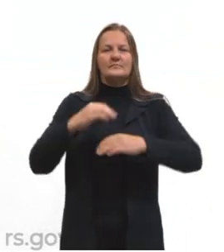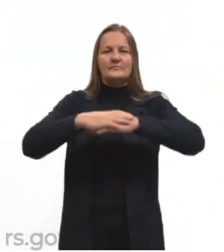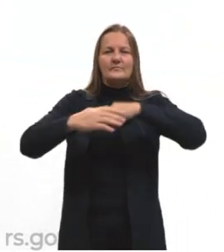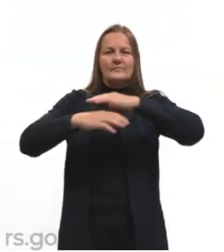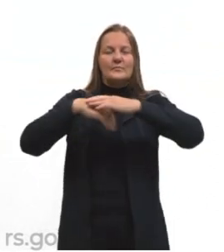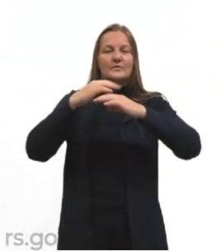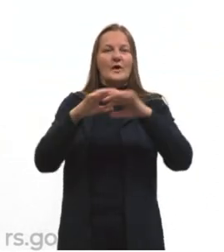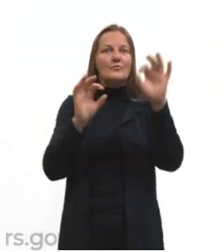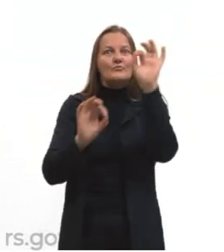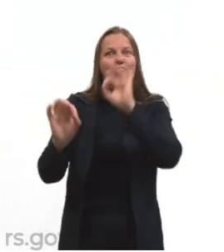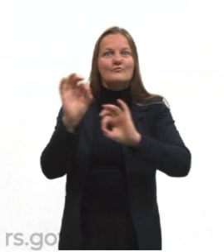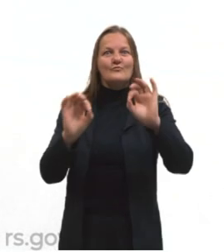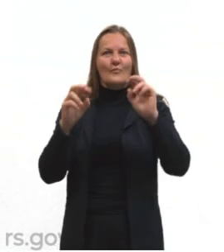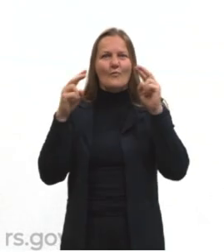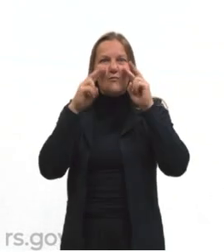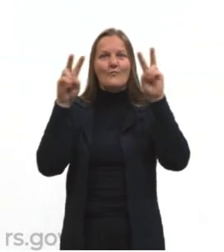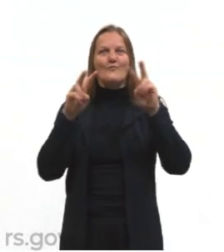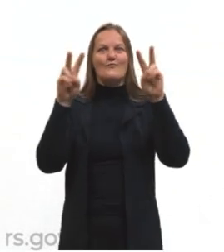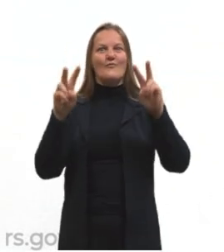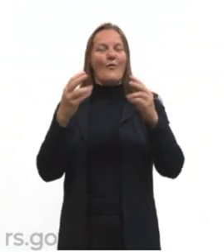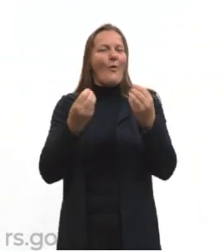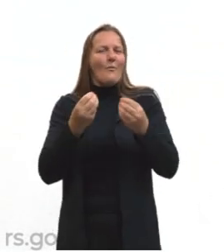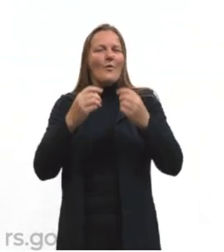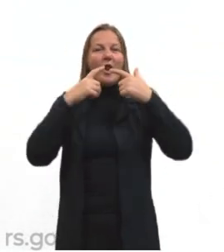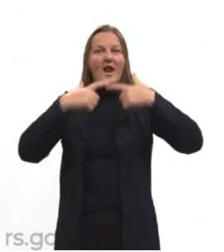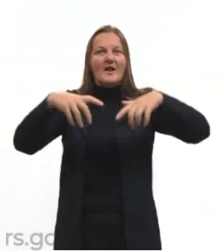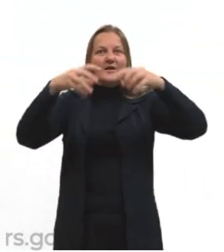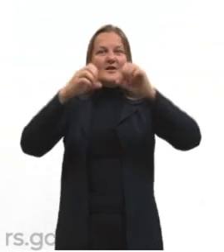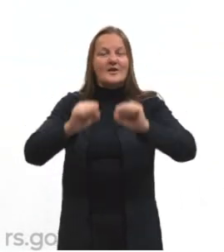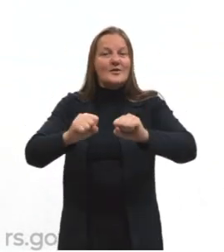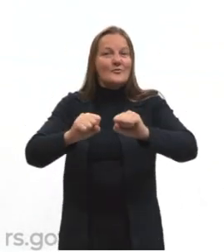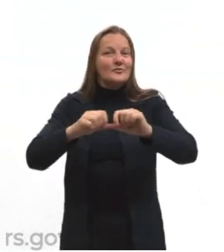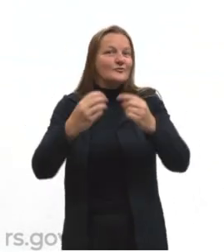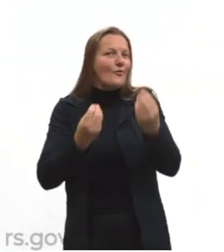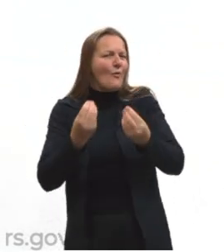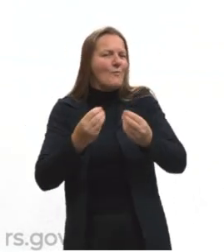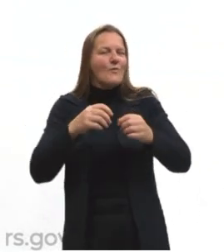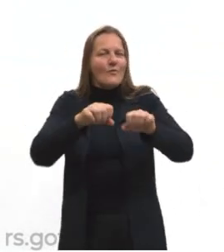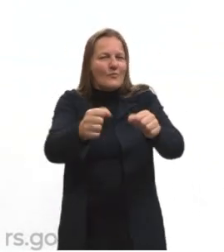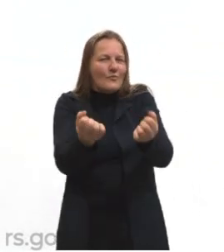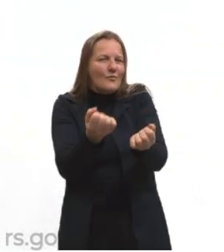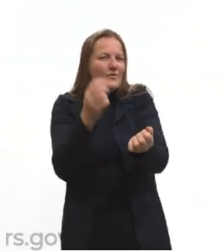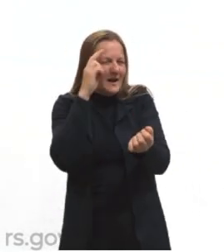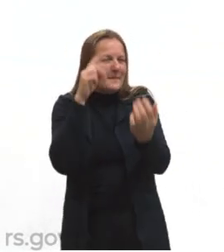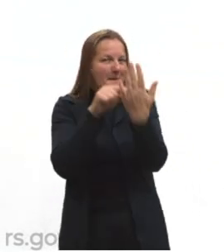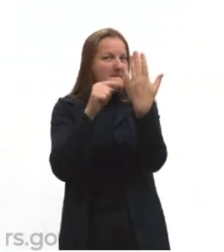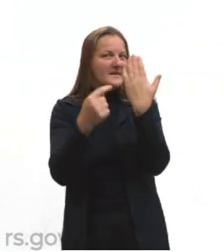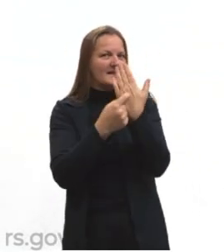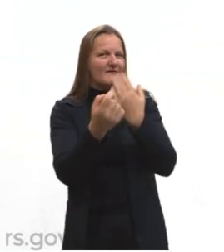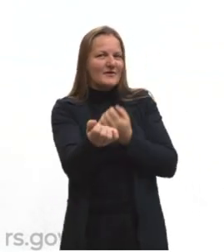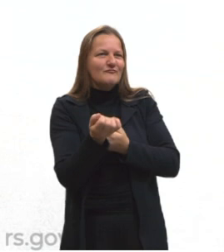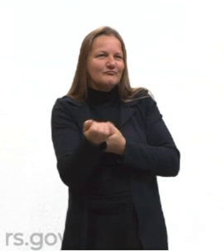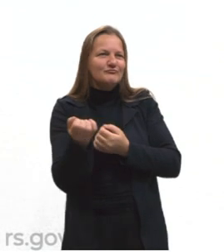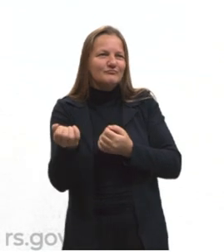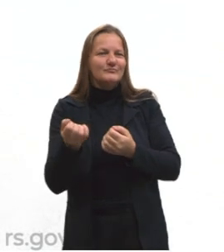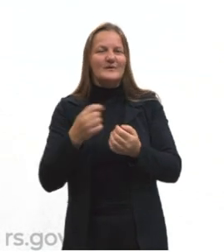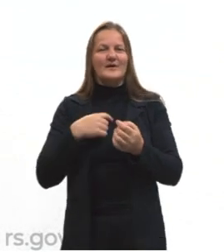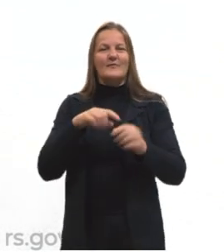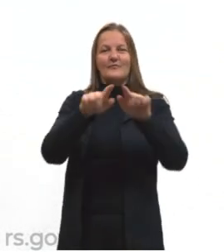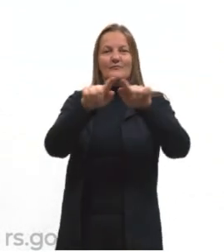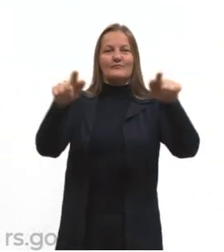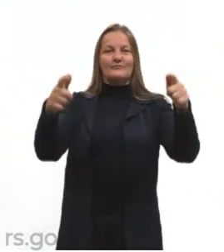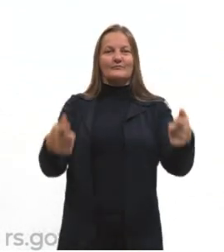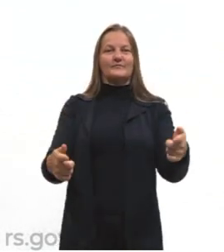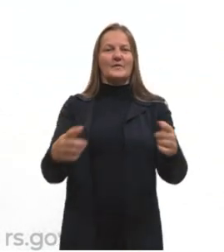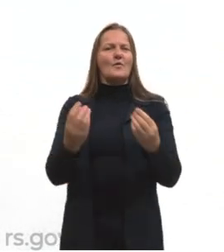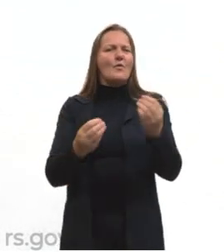este look linguístico, ainda aquela ideia que eu trouxe para vocês sobre as gavetas de classes gramaticais e como a gente